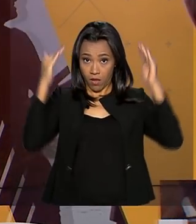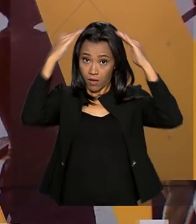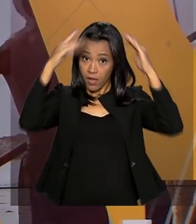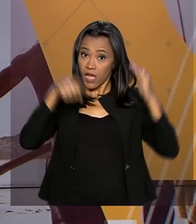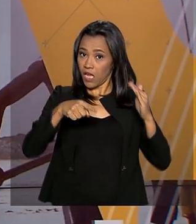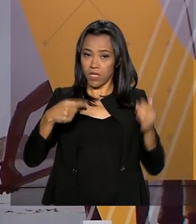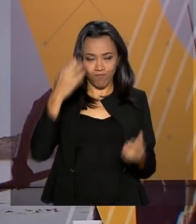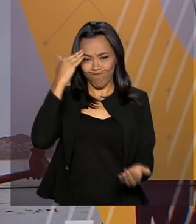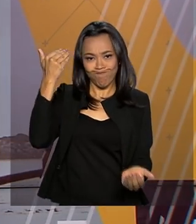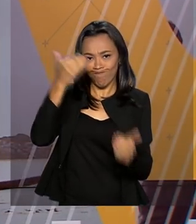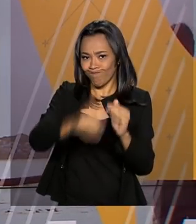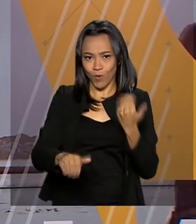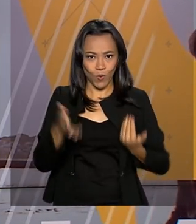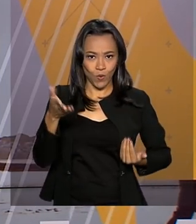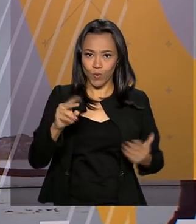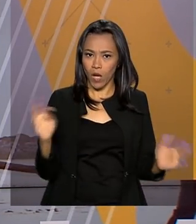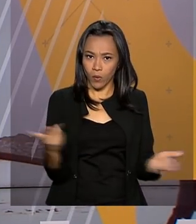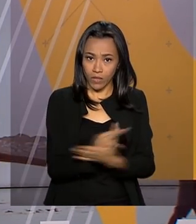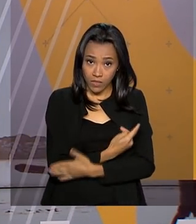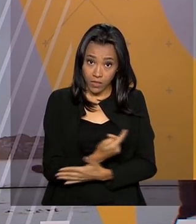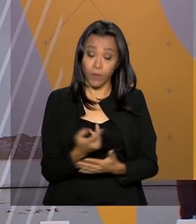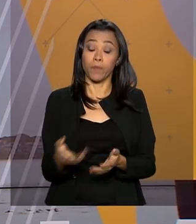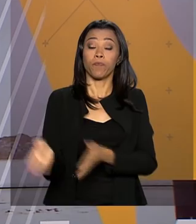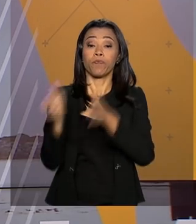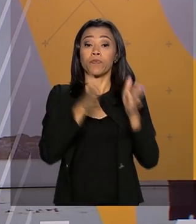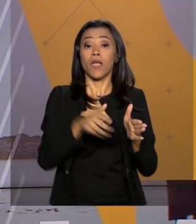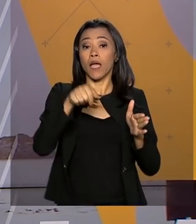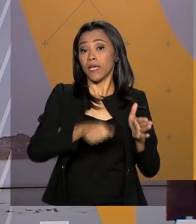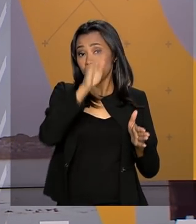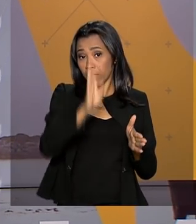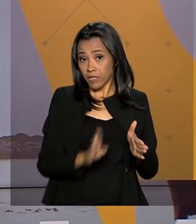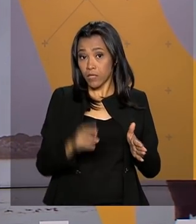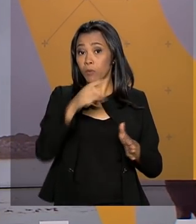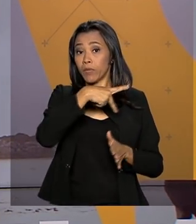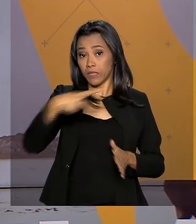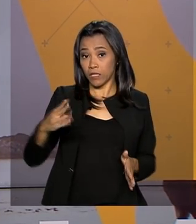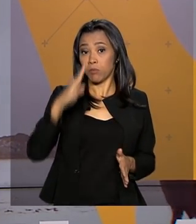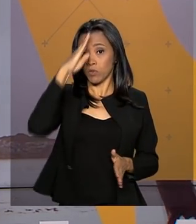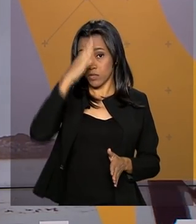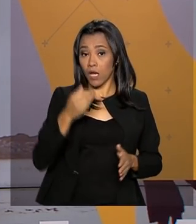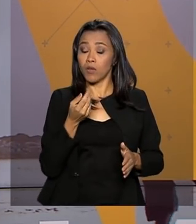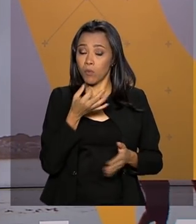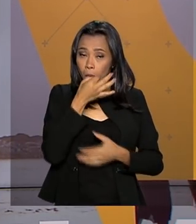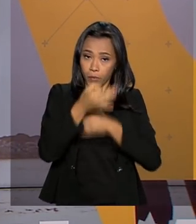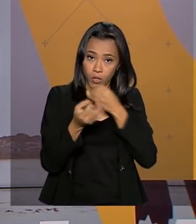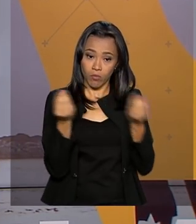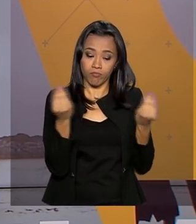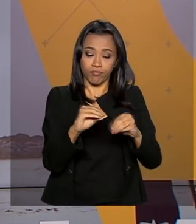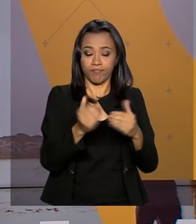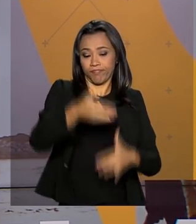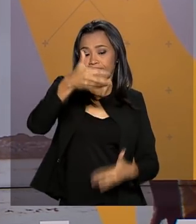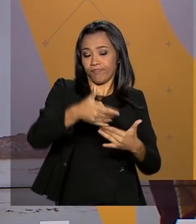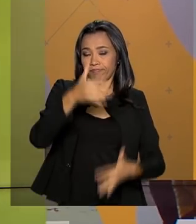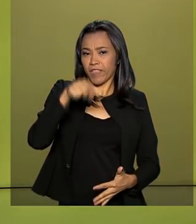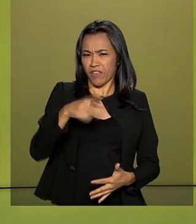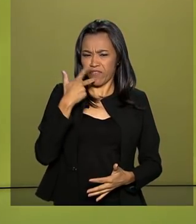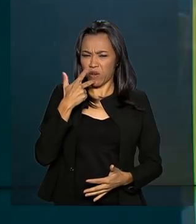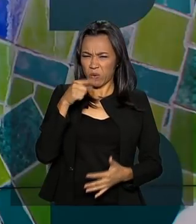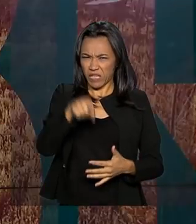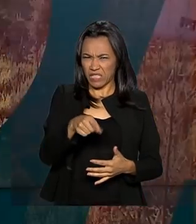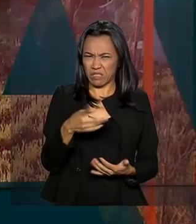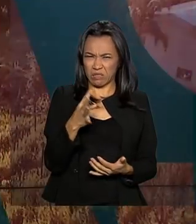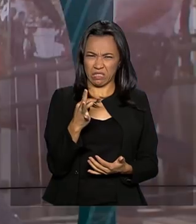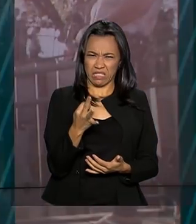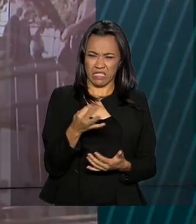celebração da Páscoa no Vaticano. E aqui no Brasil, o presidente Jair Bolsonaro se manifestou pelas redes sociais. Disse que o extremismo deixa